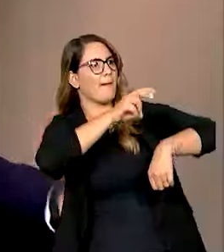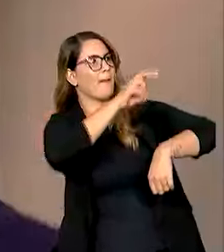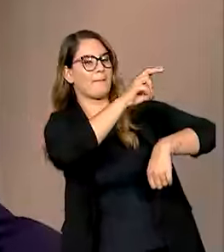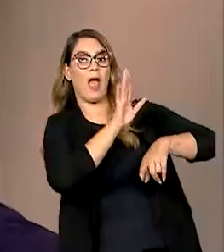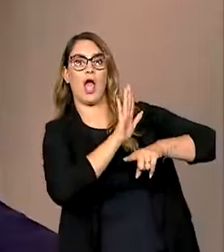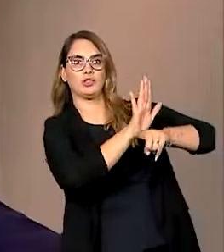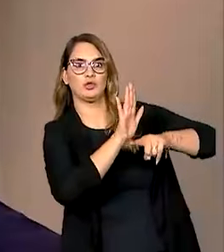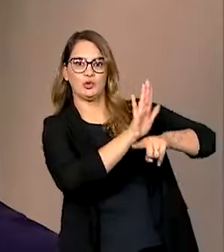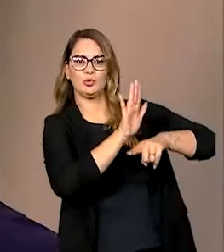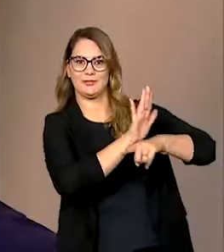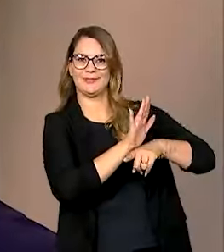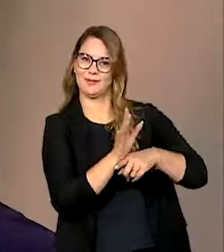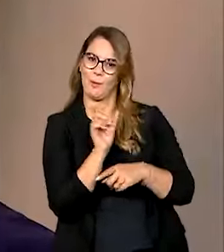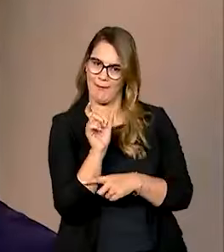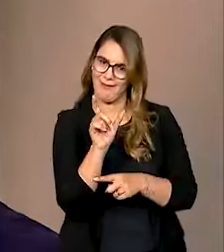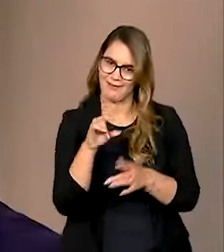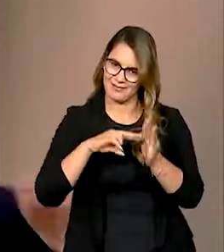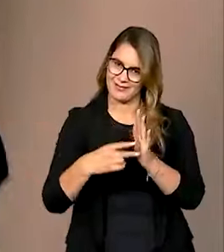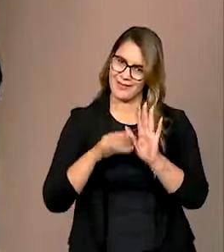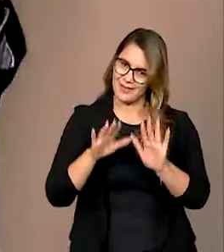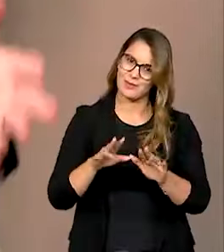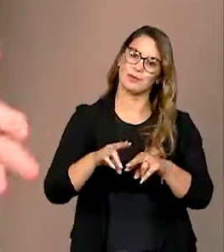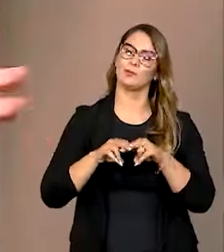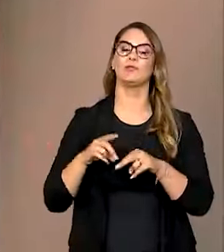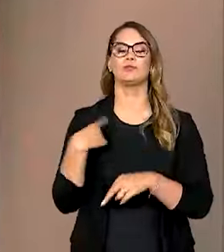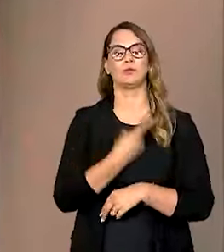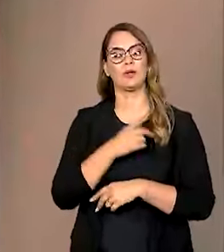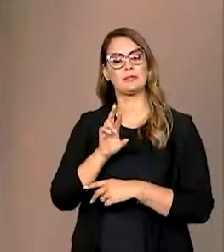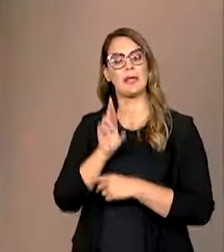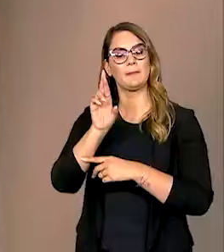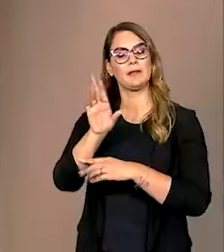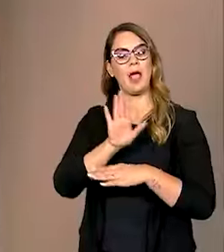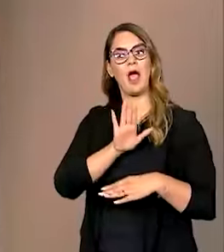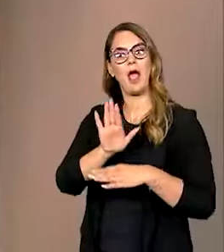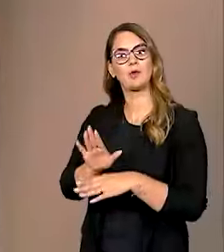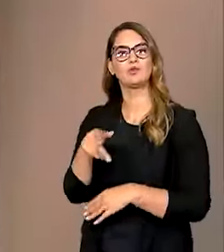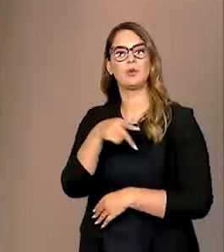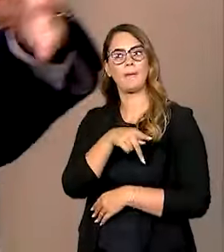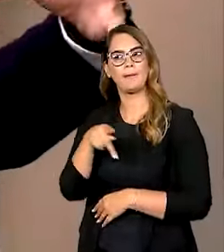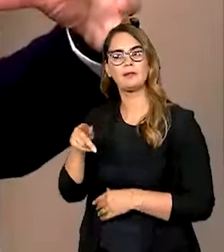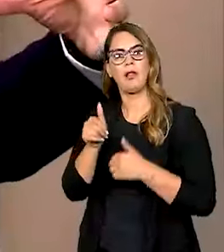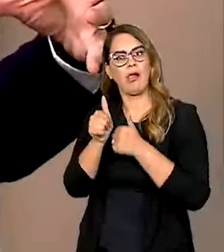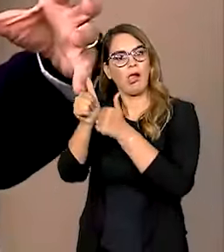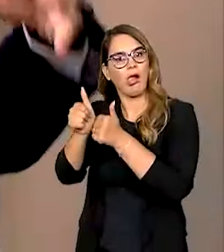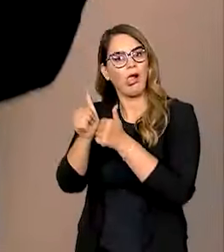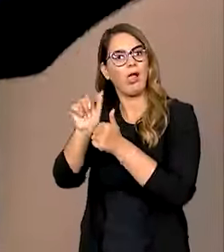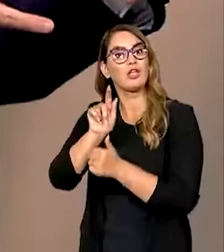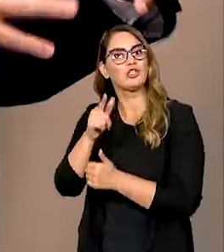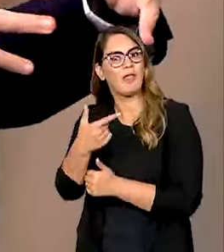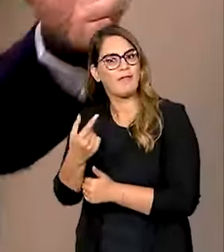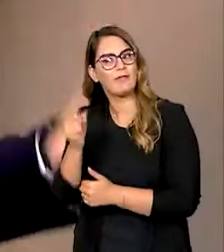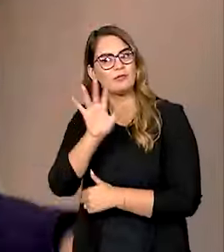a ideia de Sherpa que é que somos, né? Os representantes que ajudam os presidentes na condução do G20 como